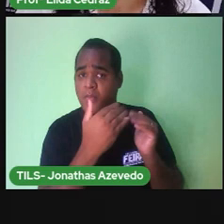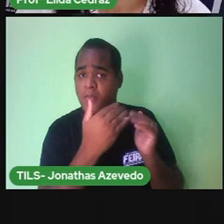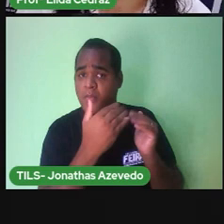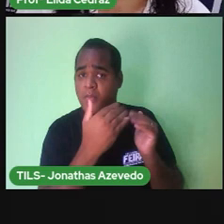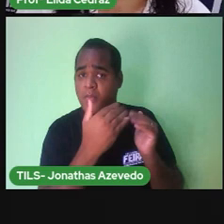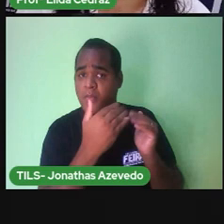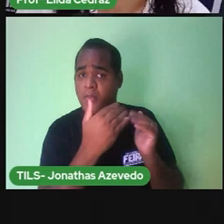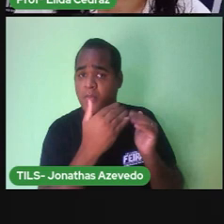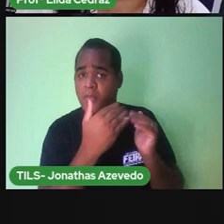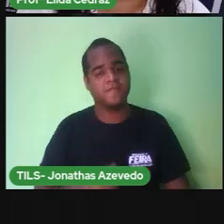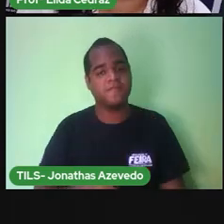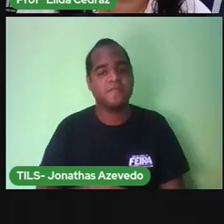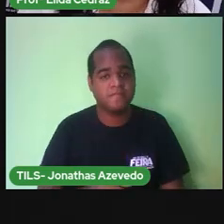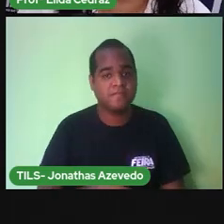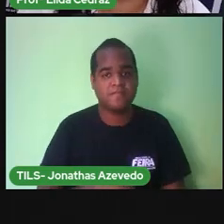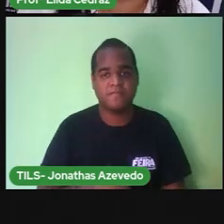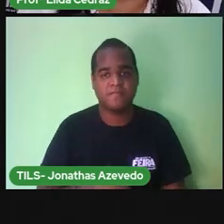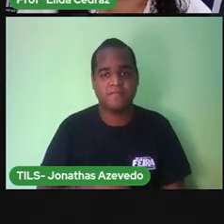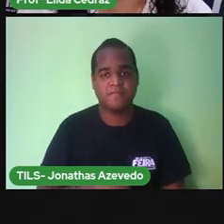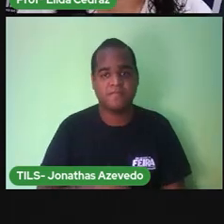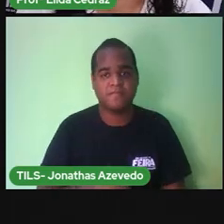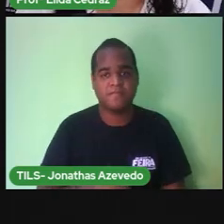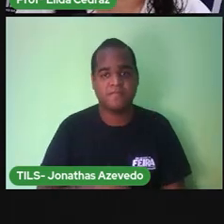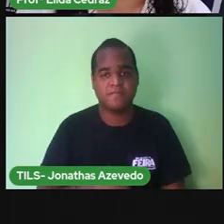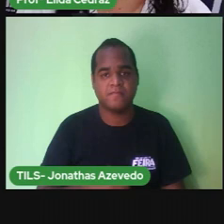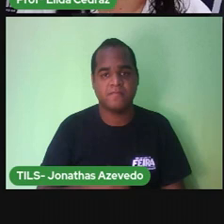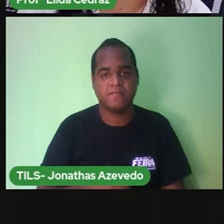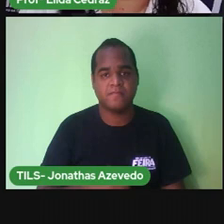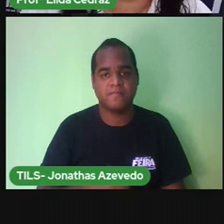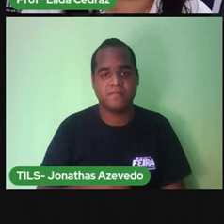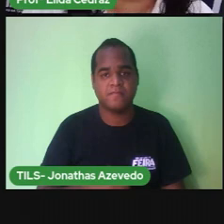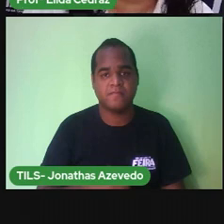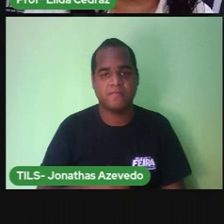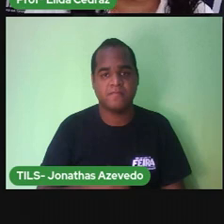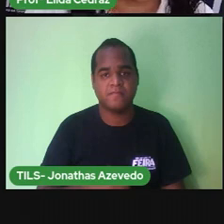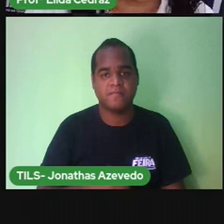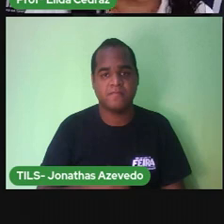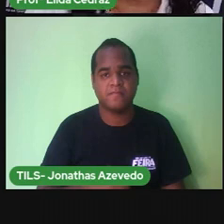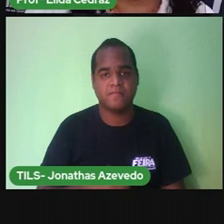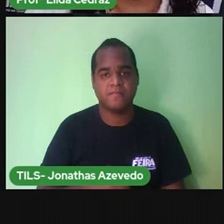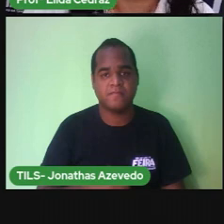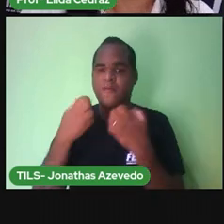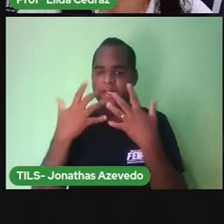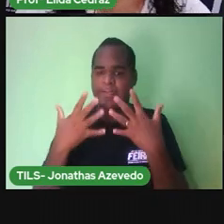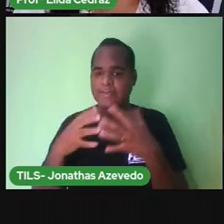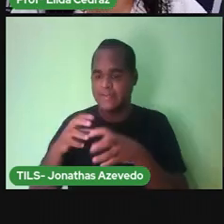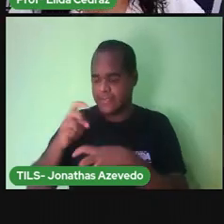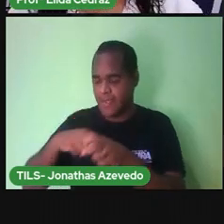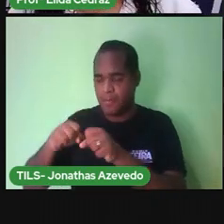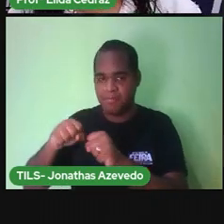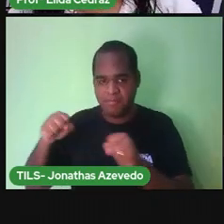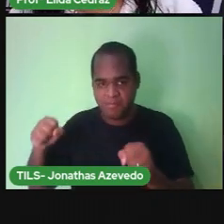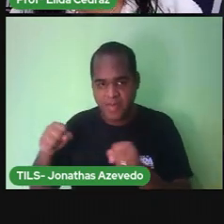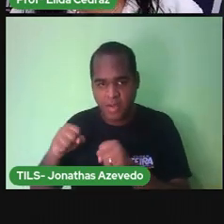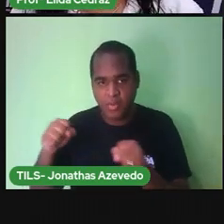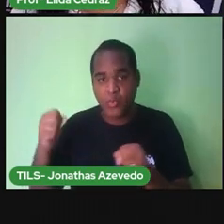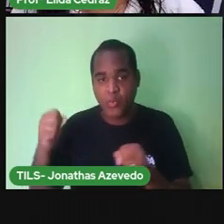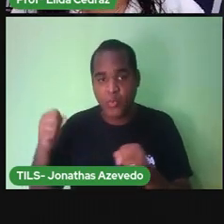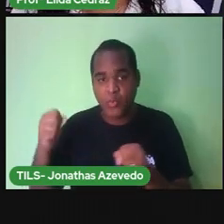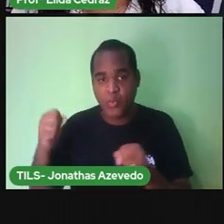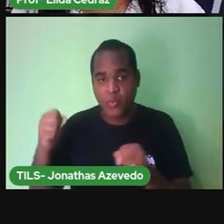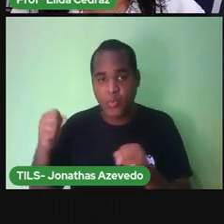teçam uns cordões bem fortes E amarrem no rabo do jacaré, no pescoço do